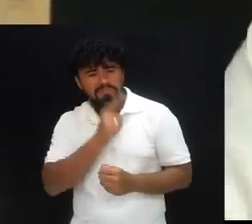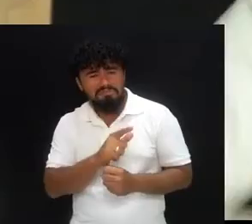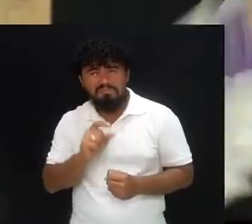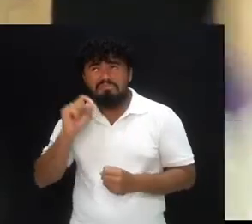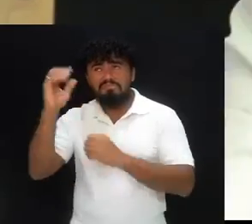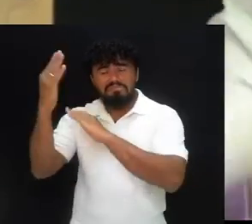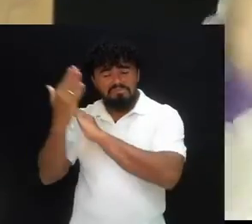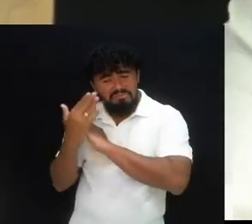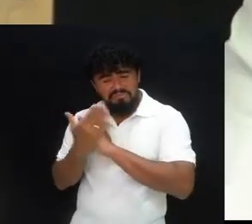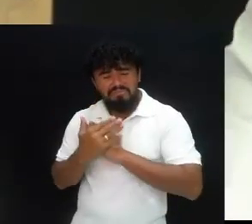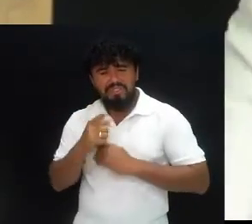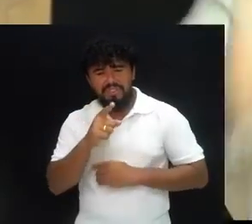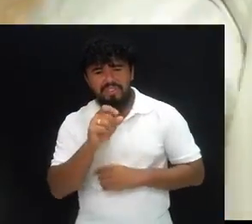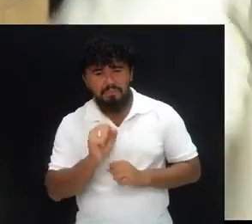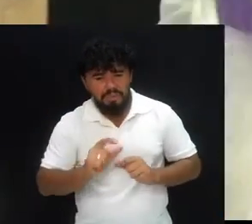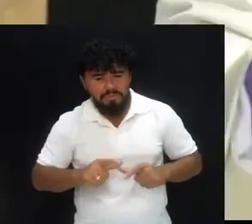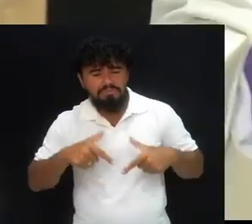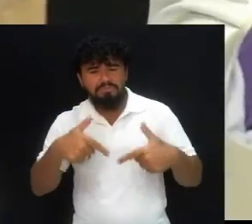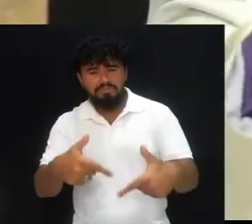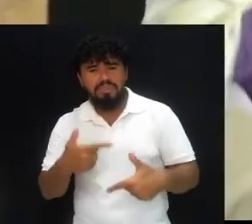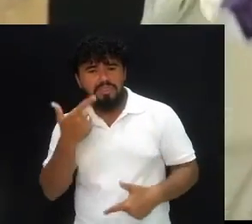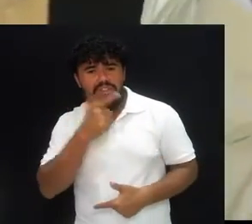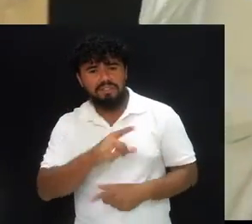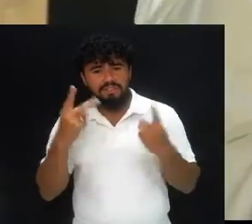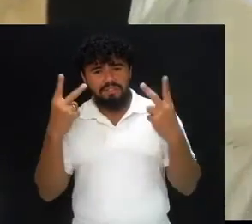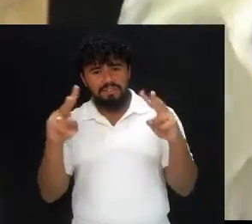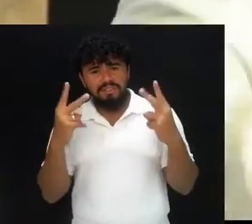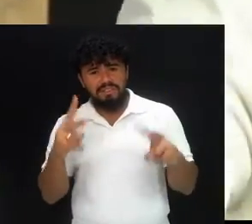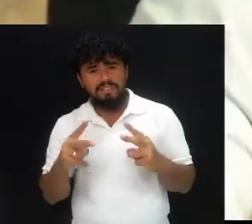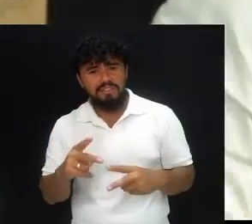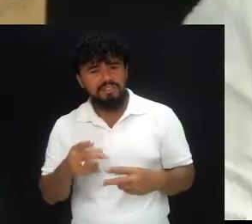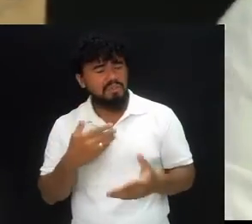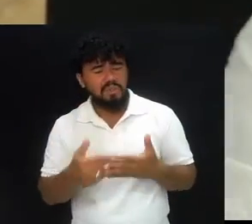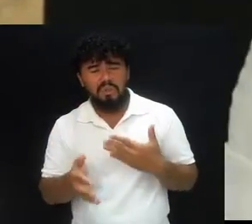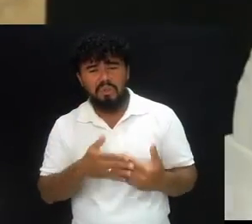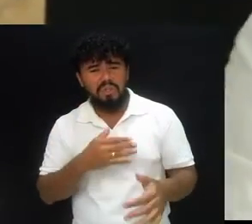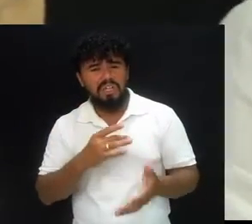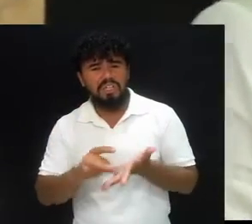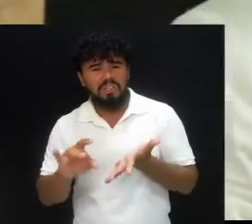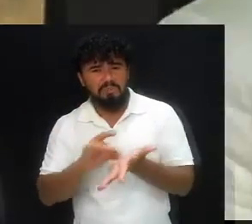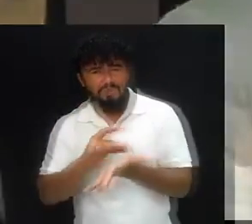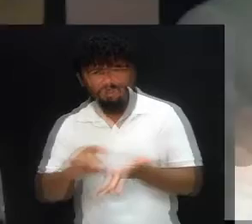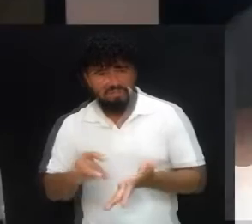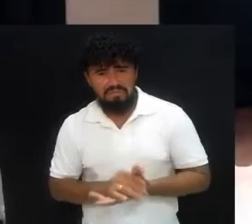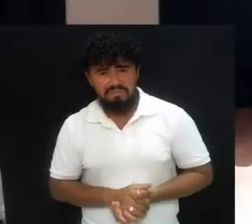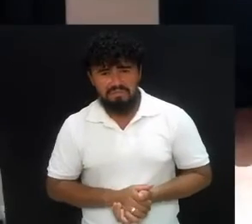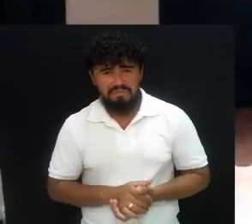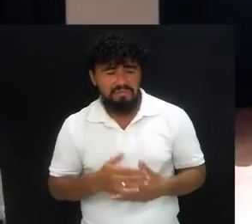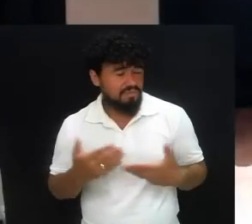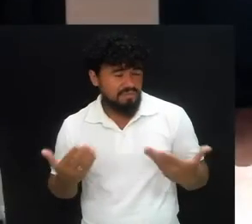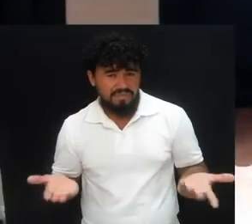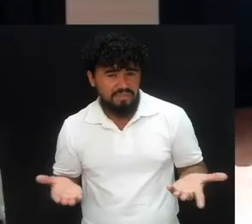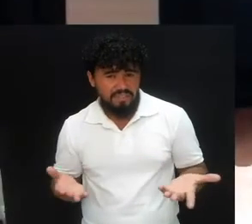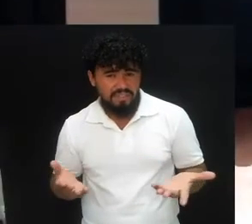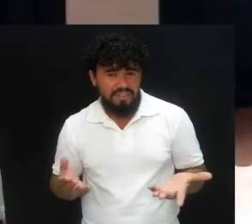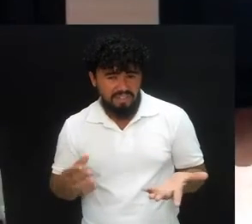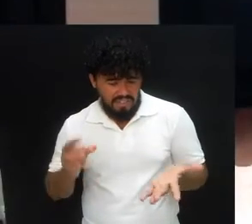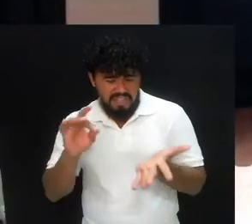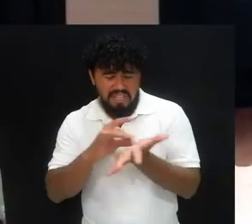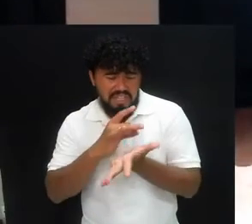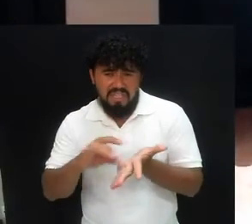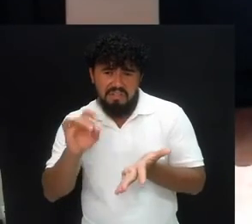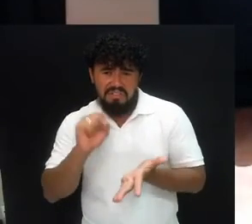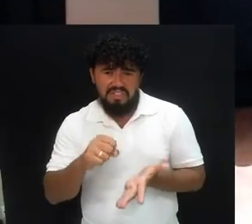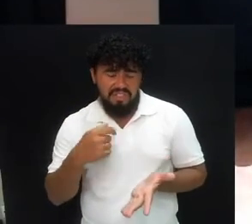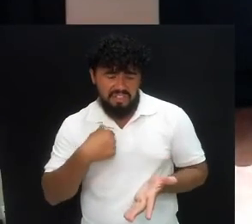céu, e que você possa alcançar a vitória, seja qual for o leão. É leão mesmo. Porque é assim